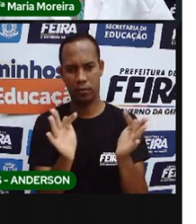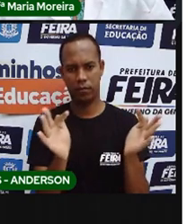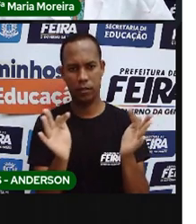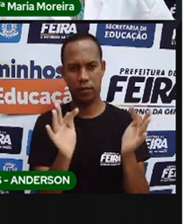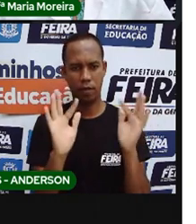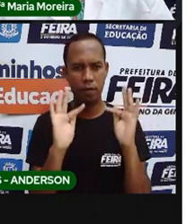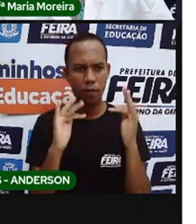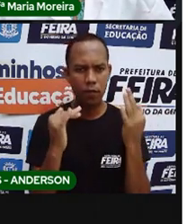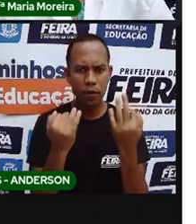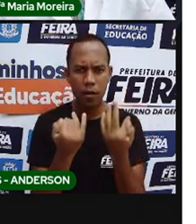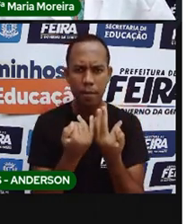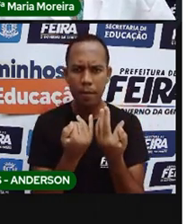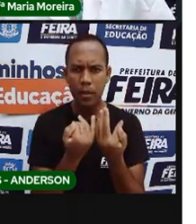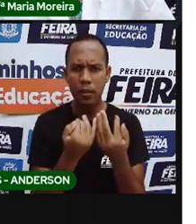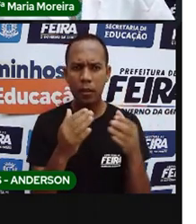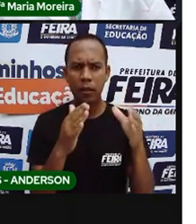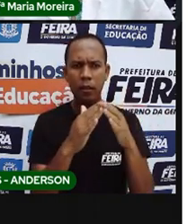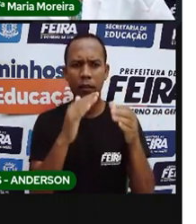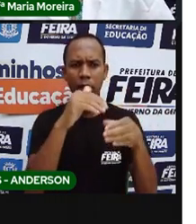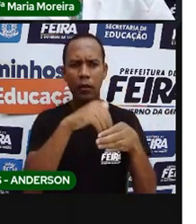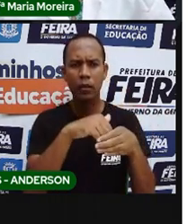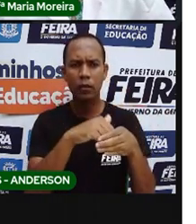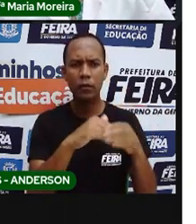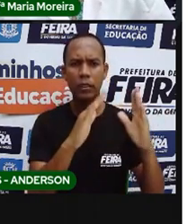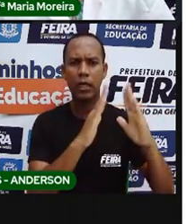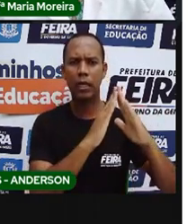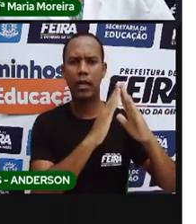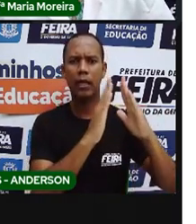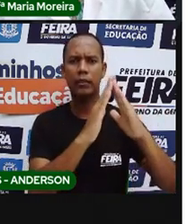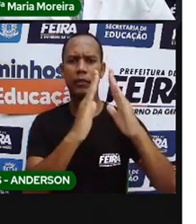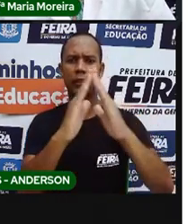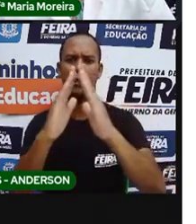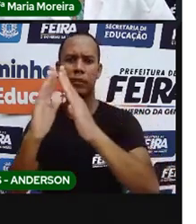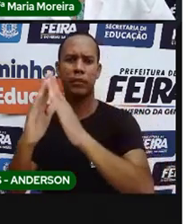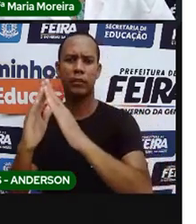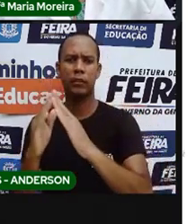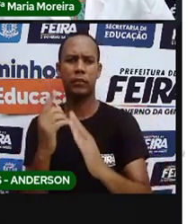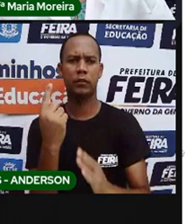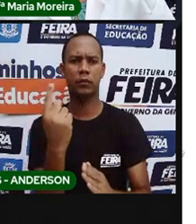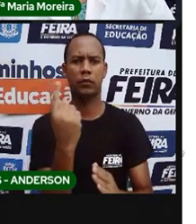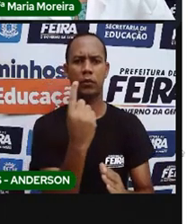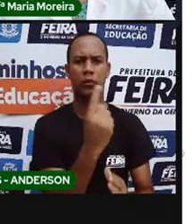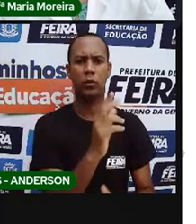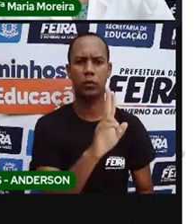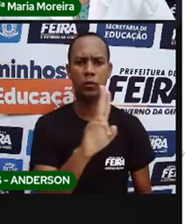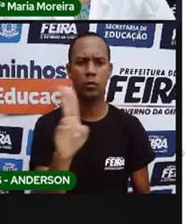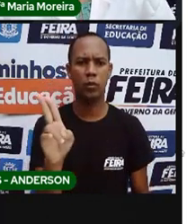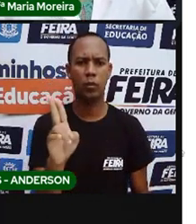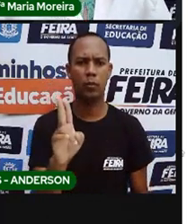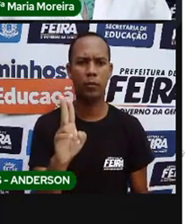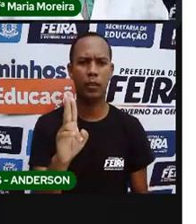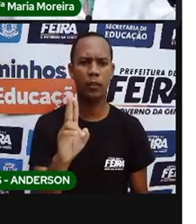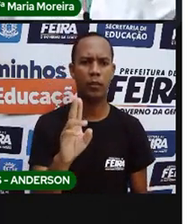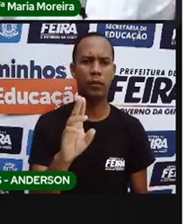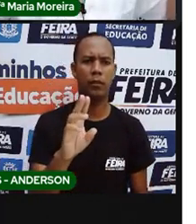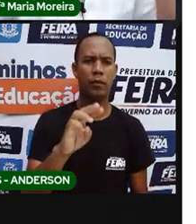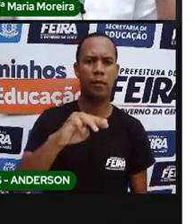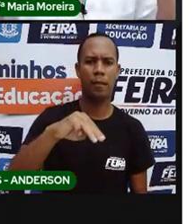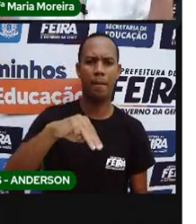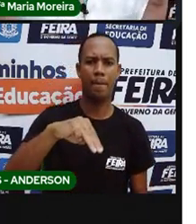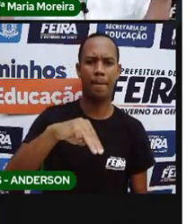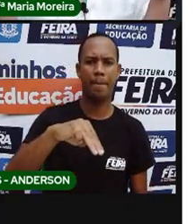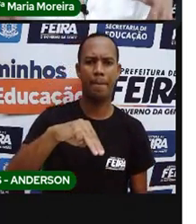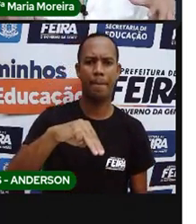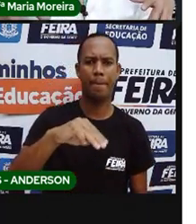família, que são chamadas de oca. E as casas coletivas, que são chamadas de uma alfa. Então, gente está bem acostumado a ver o quê? Aquela